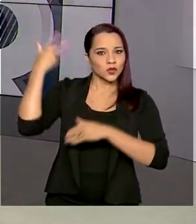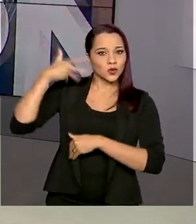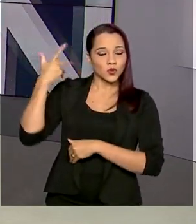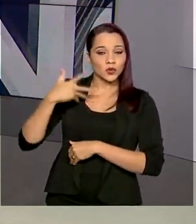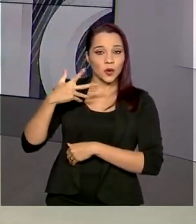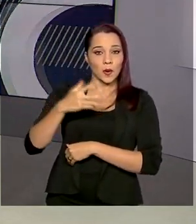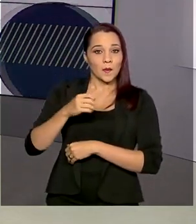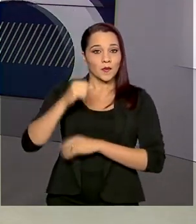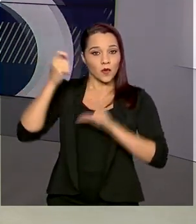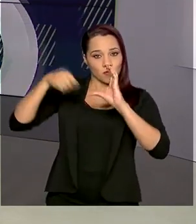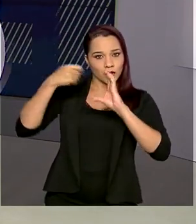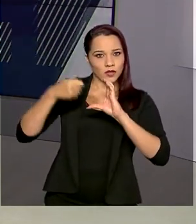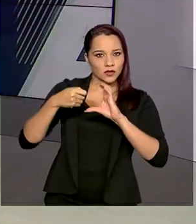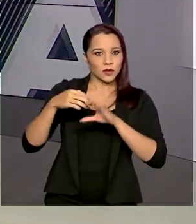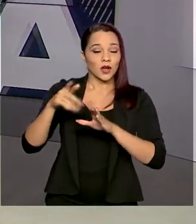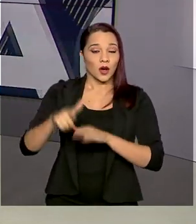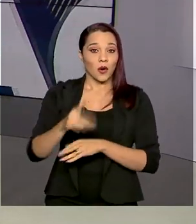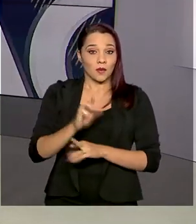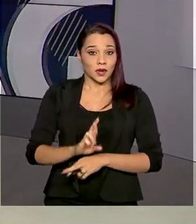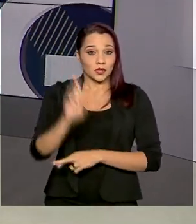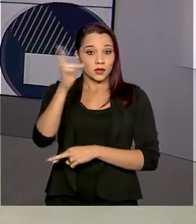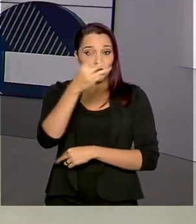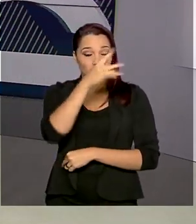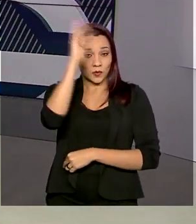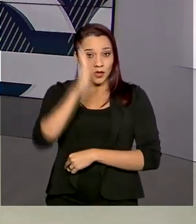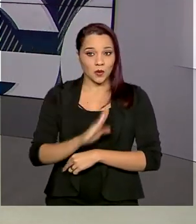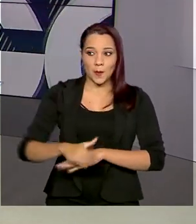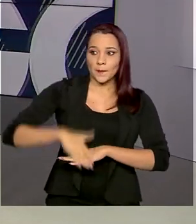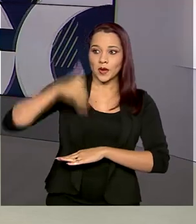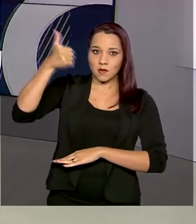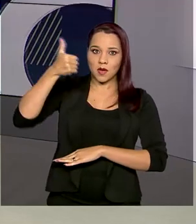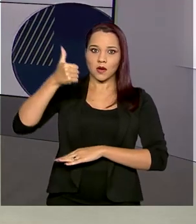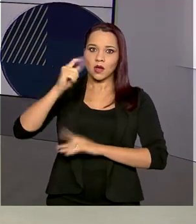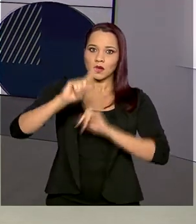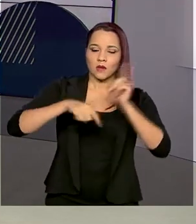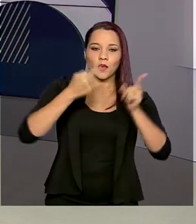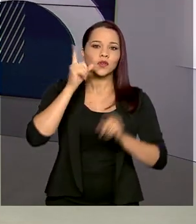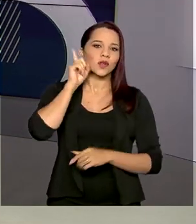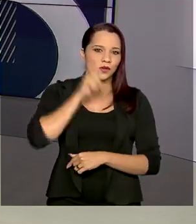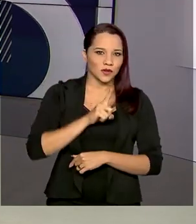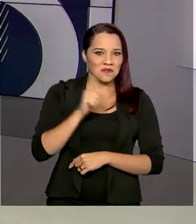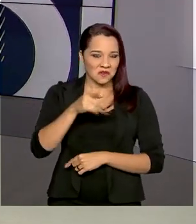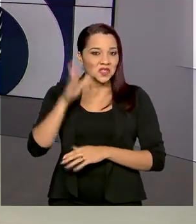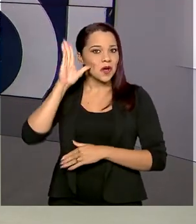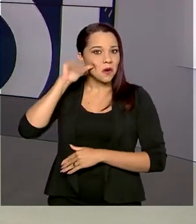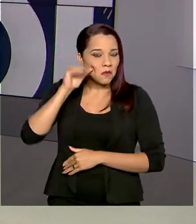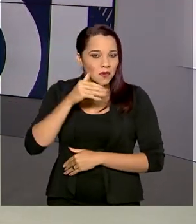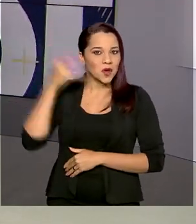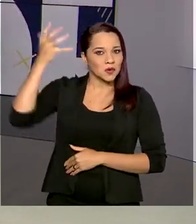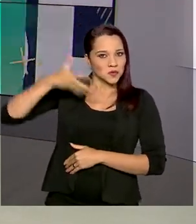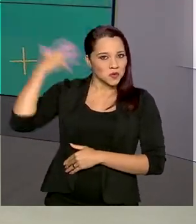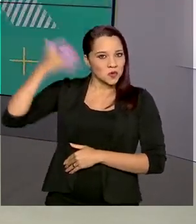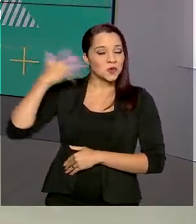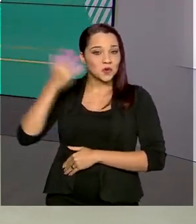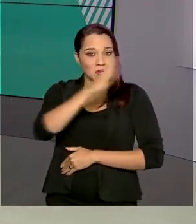representante do Brasil é o primeiro a discursar, seguido pelos Estados Unidos. E você acompanha o discurso do presidente Jair Bolsonaro amanhã,